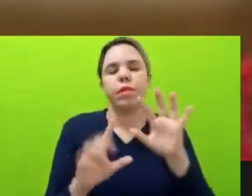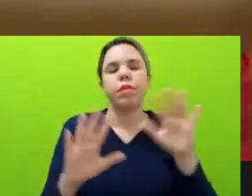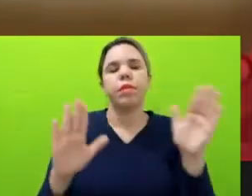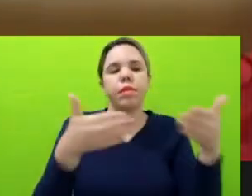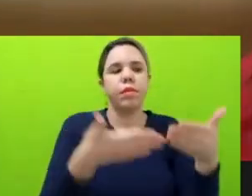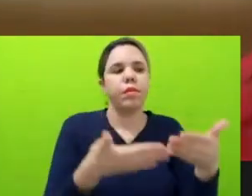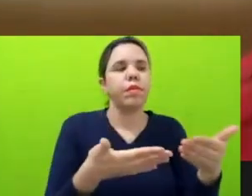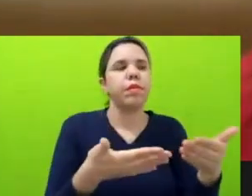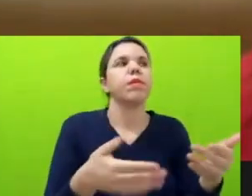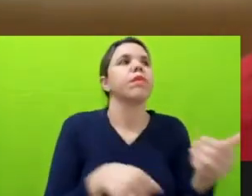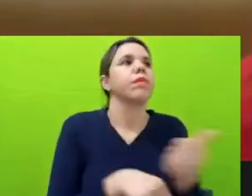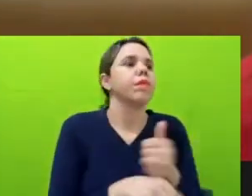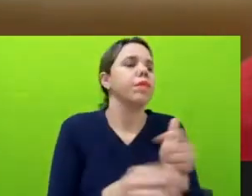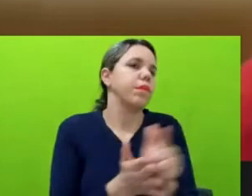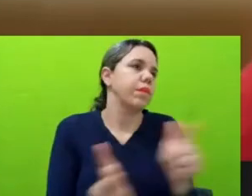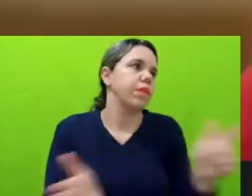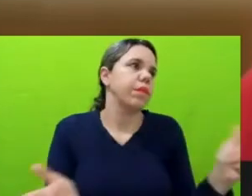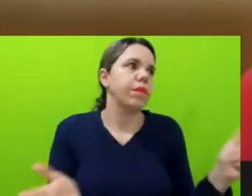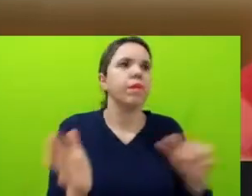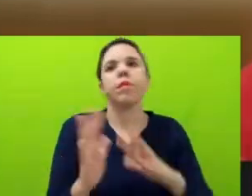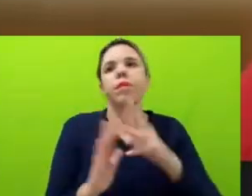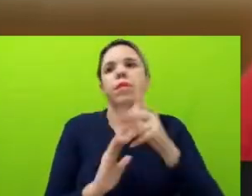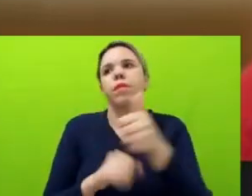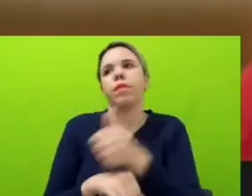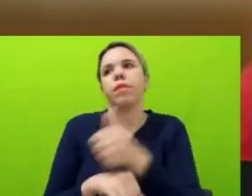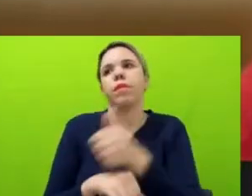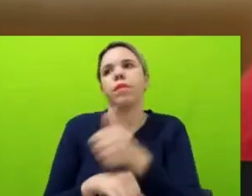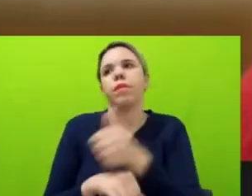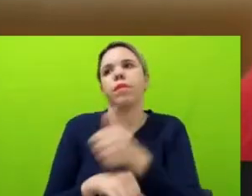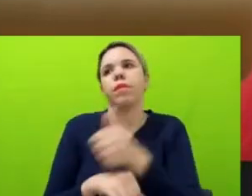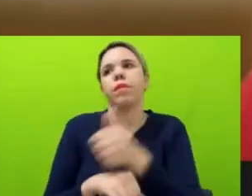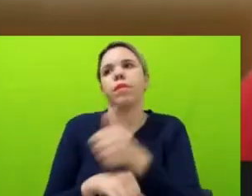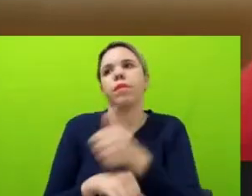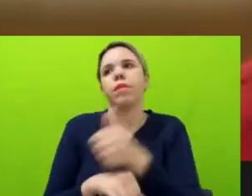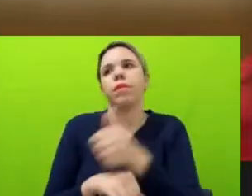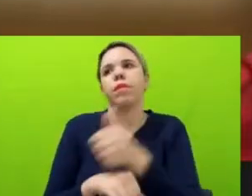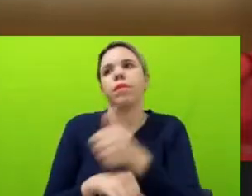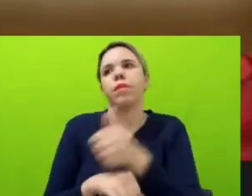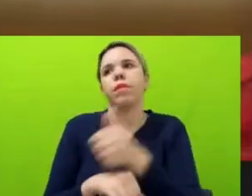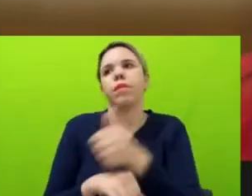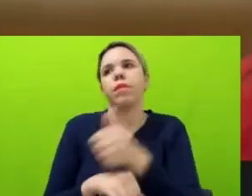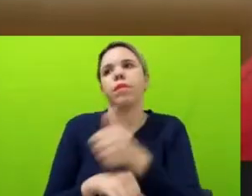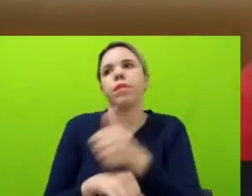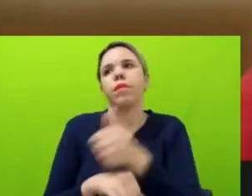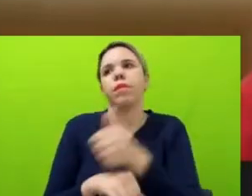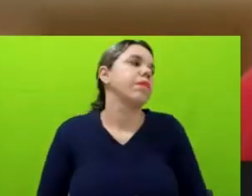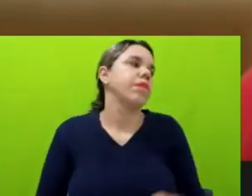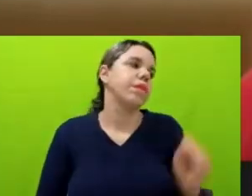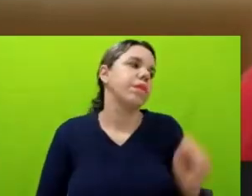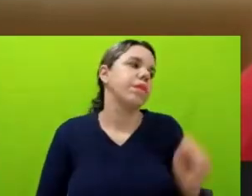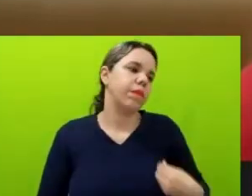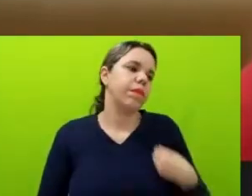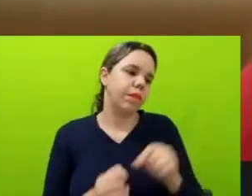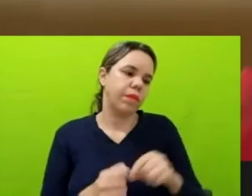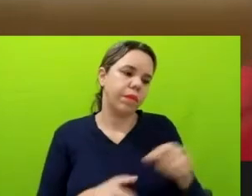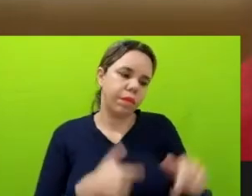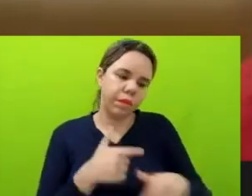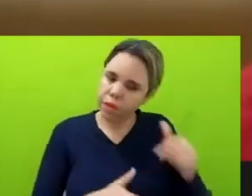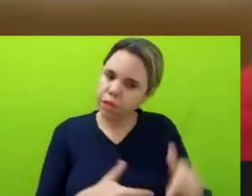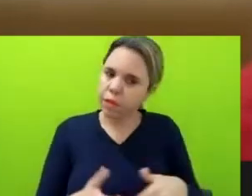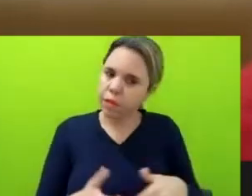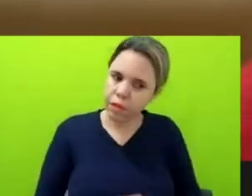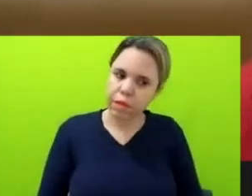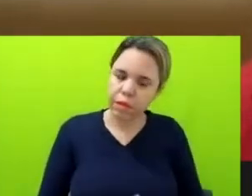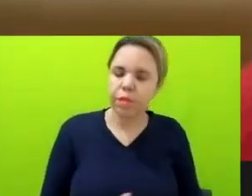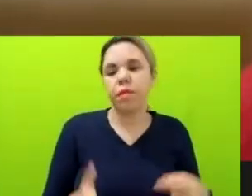ambientalistas, já que a gente está falando de campo socioambiental, ainda assim, nós estamos fazendo o nosso trabalho de denunciar, de falar,